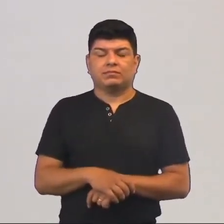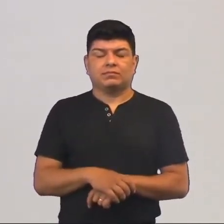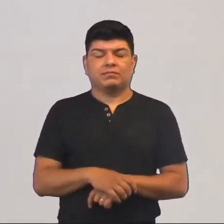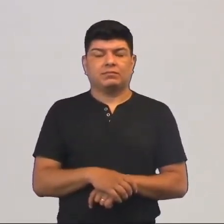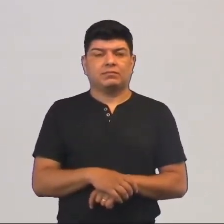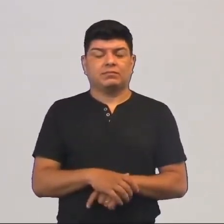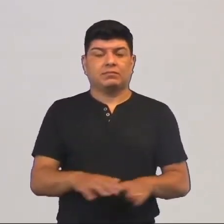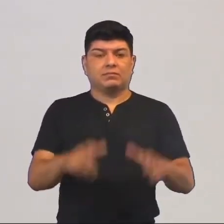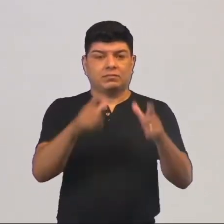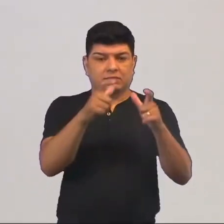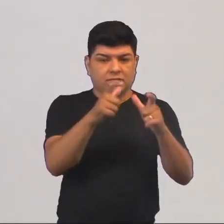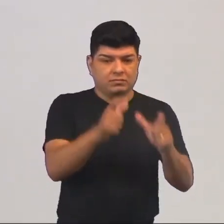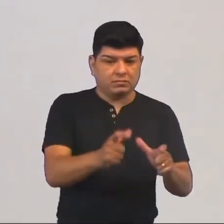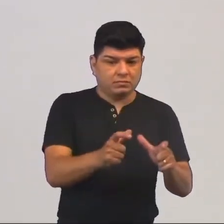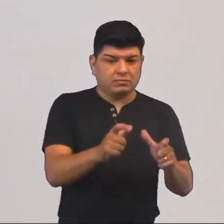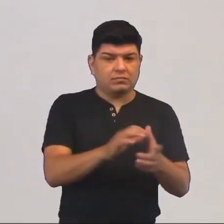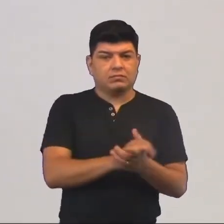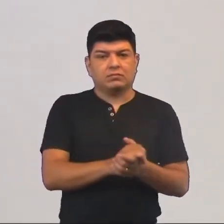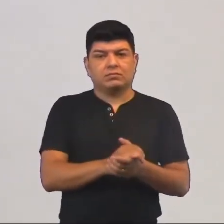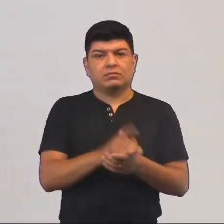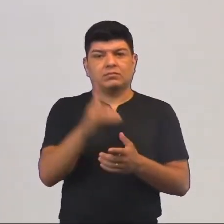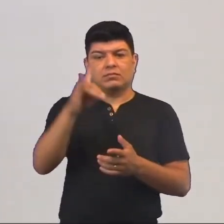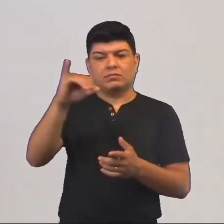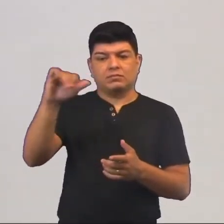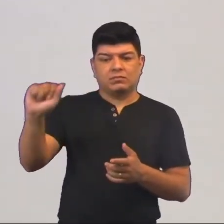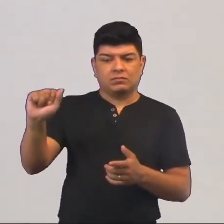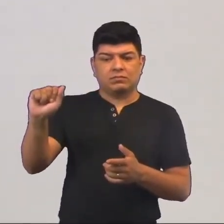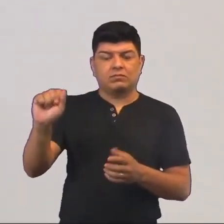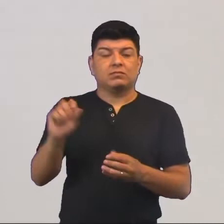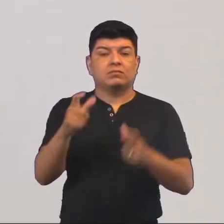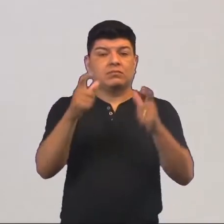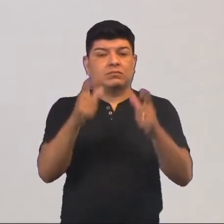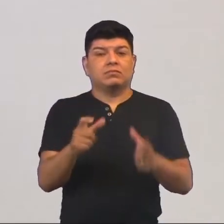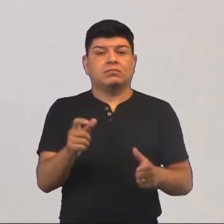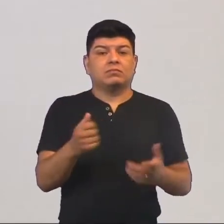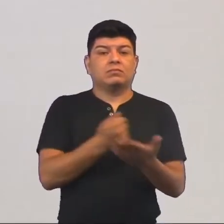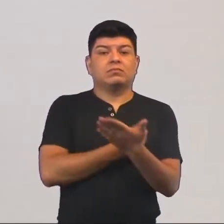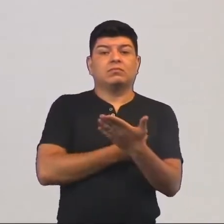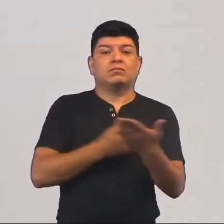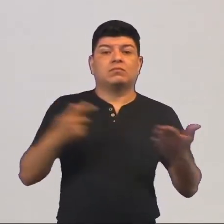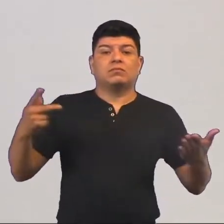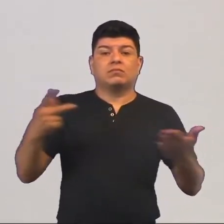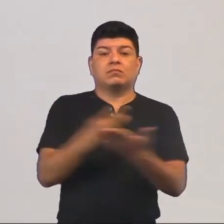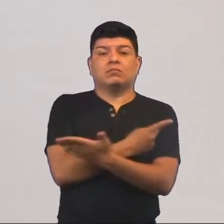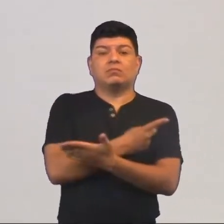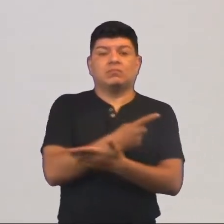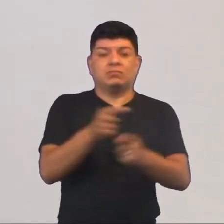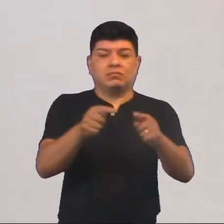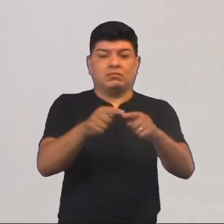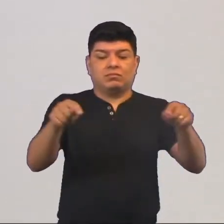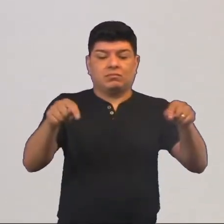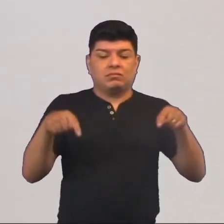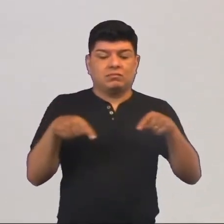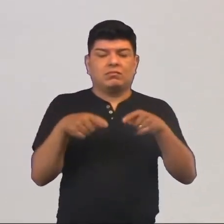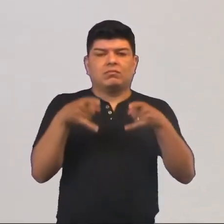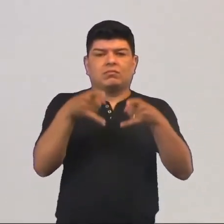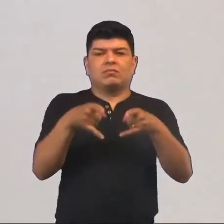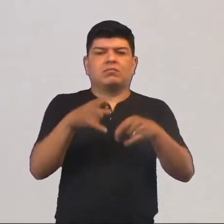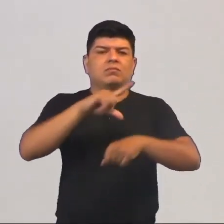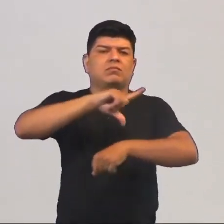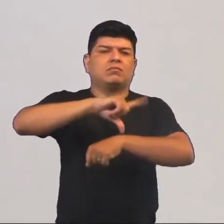local, uma data, né? Onde que está acontecendo. Está acontecendo no quarto, né? Que horas